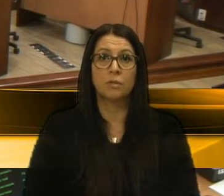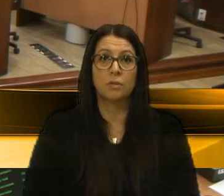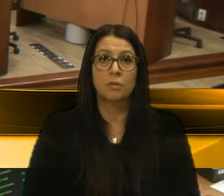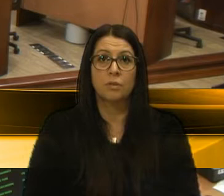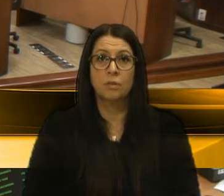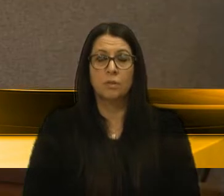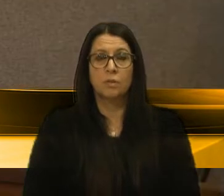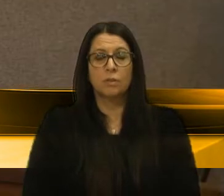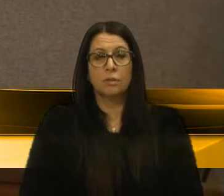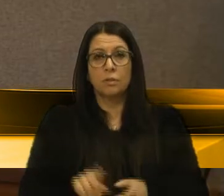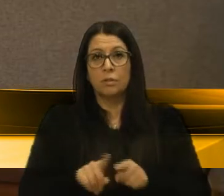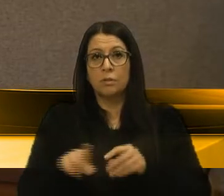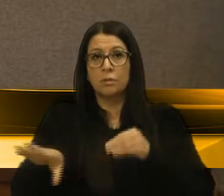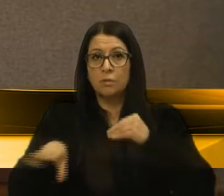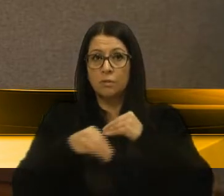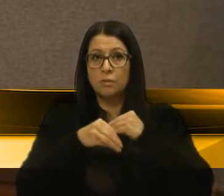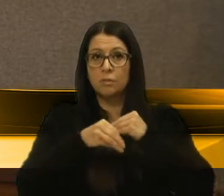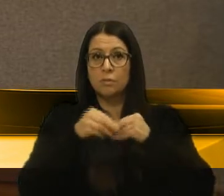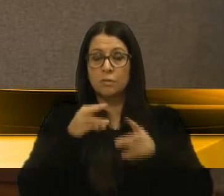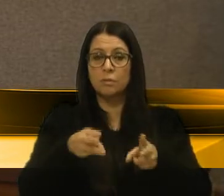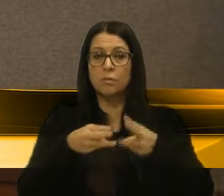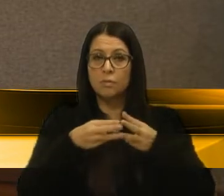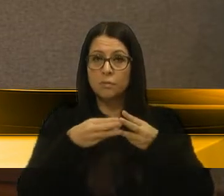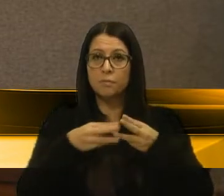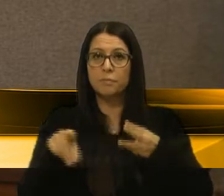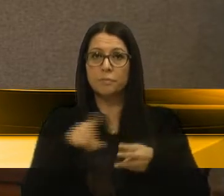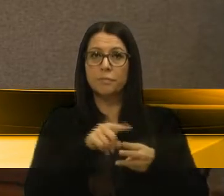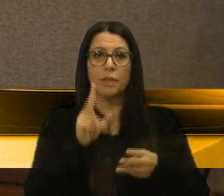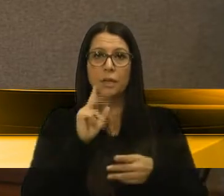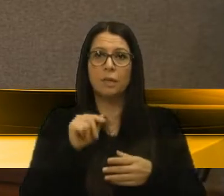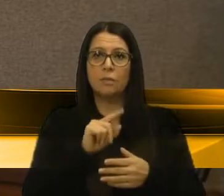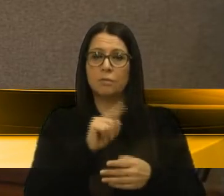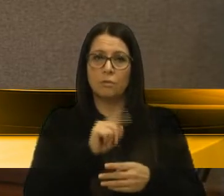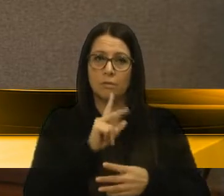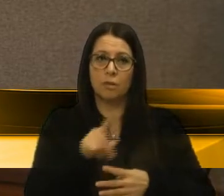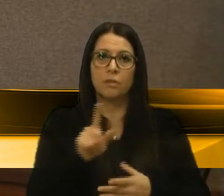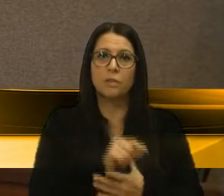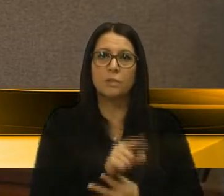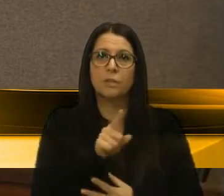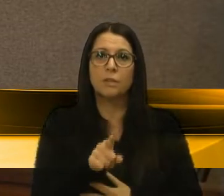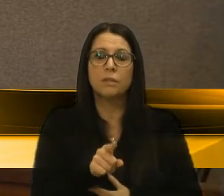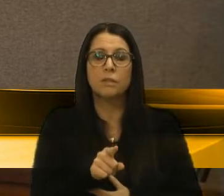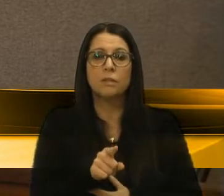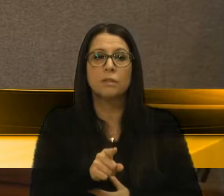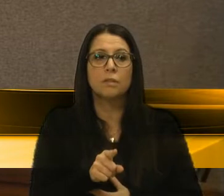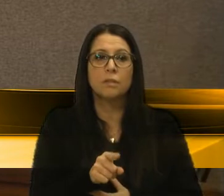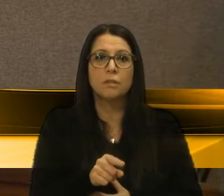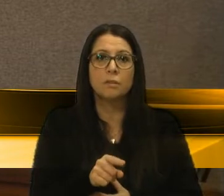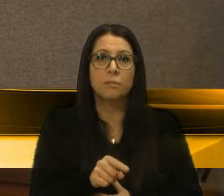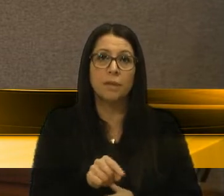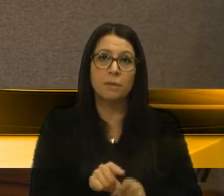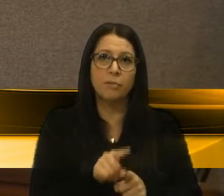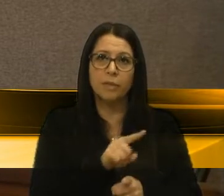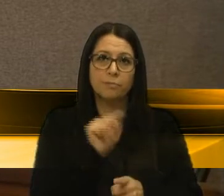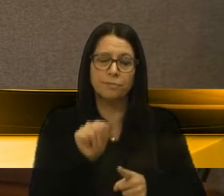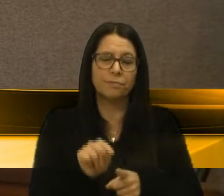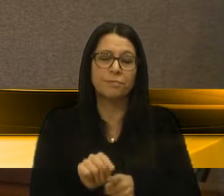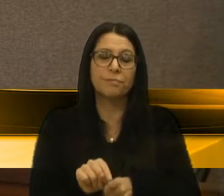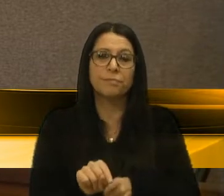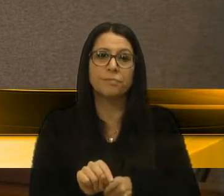complementar, que essa moção que foi encaminhada contra a retirada